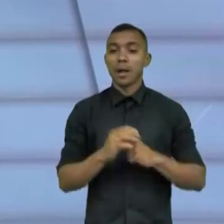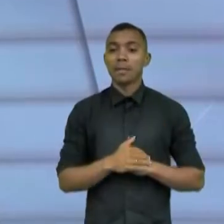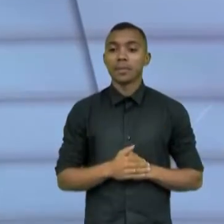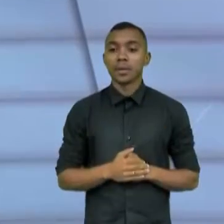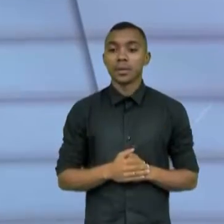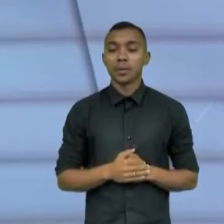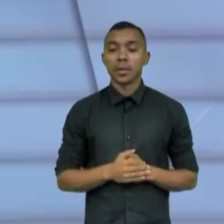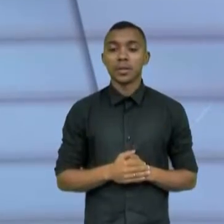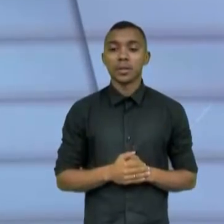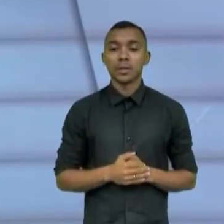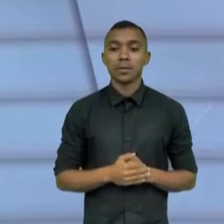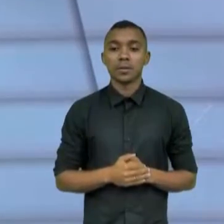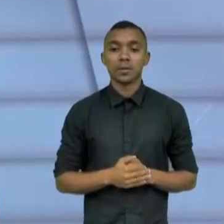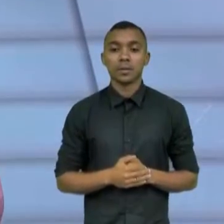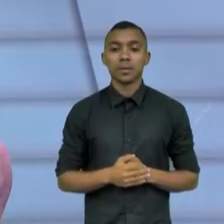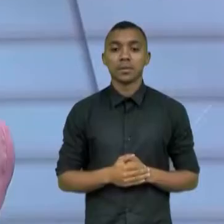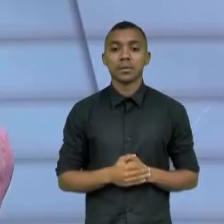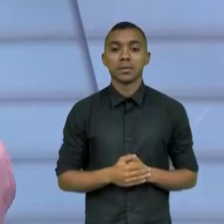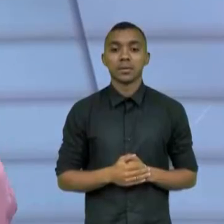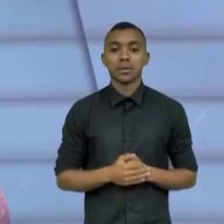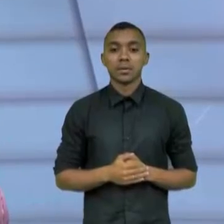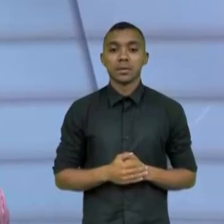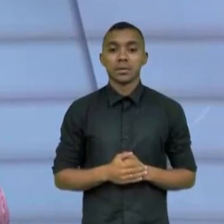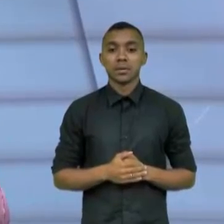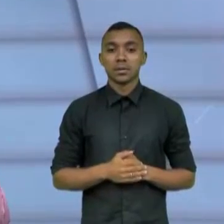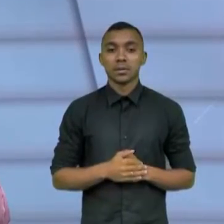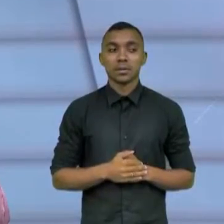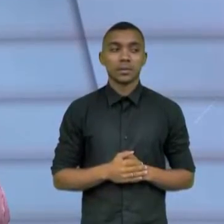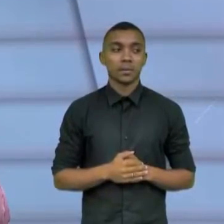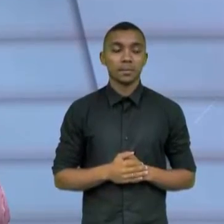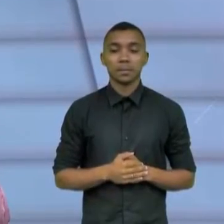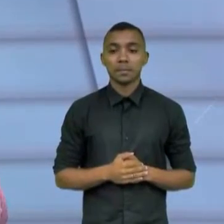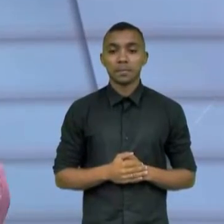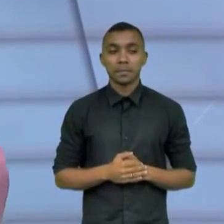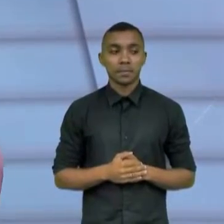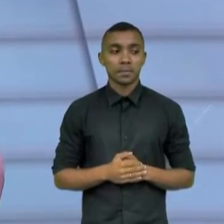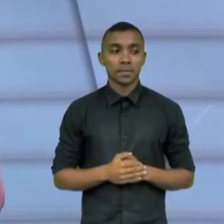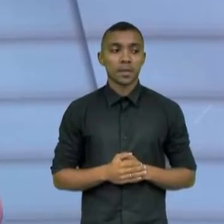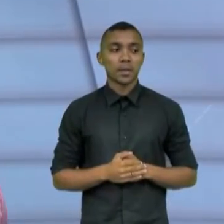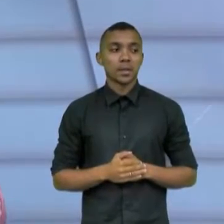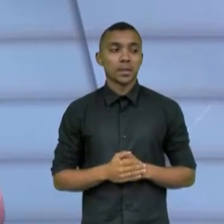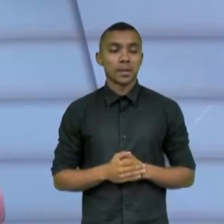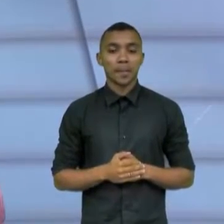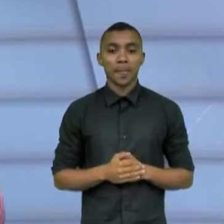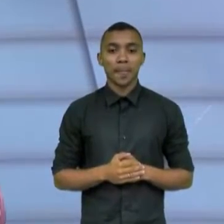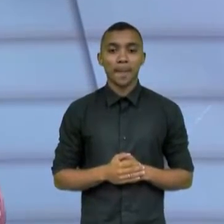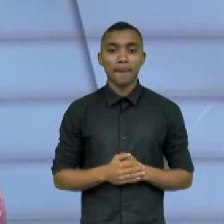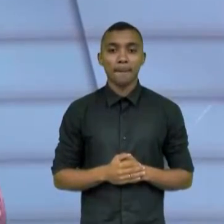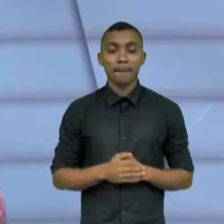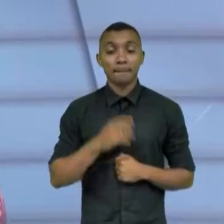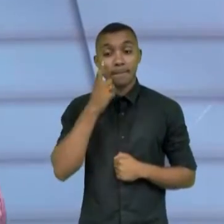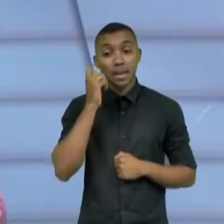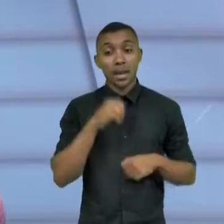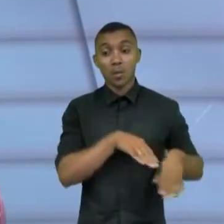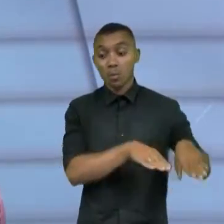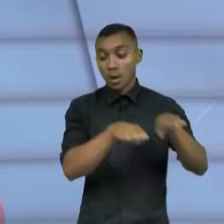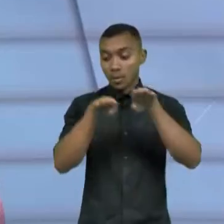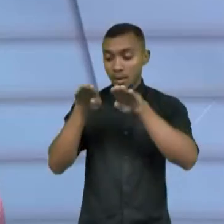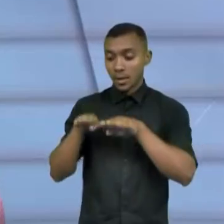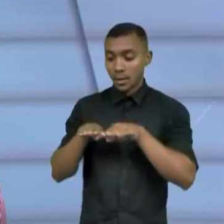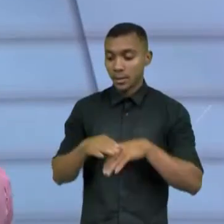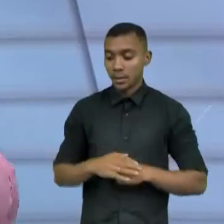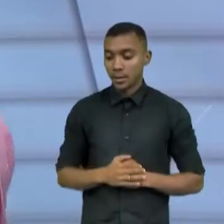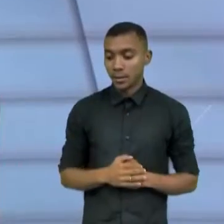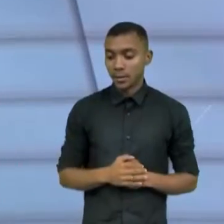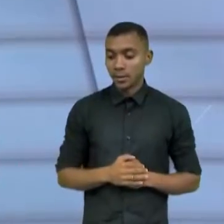da educação, da saúde, bem-estar. Todos os ODS estão mapeados. E para todos eles, gente pode desenvolver modelos de